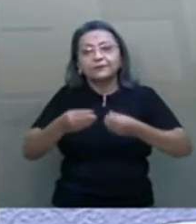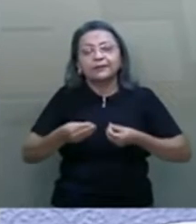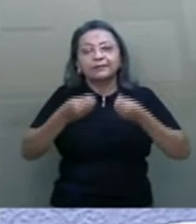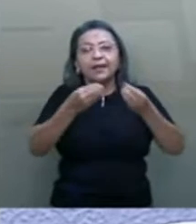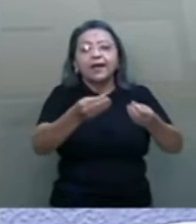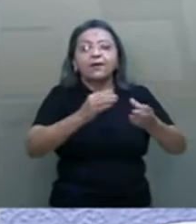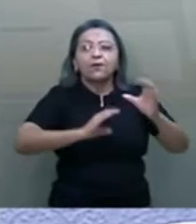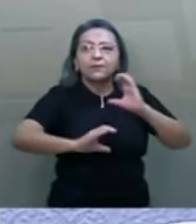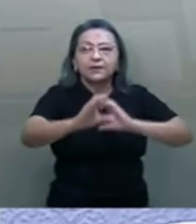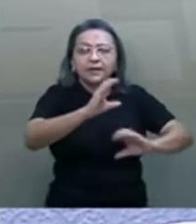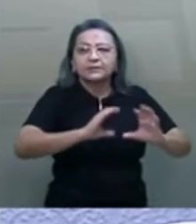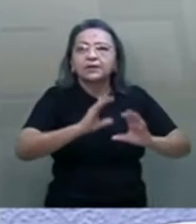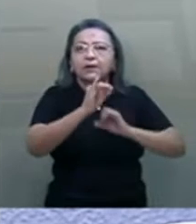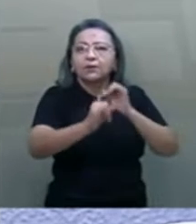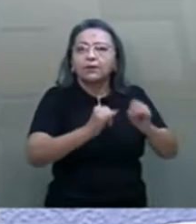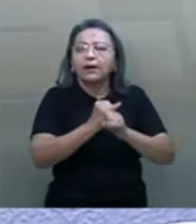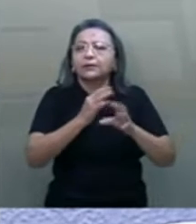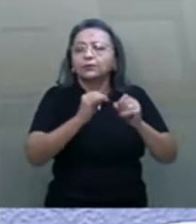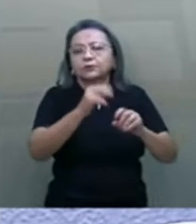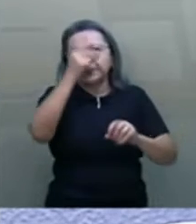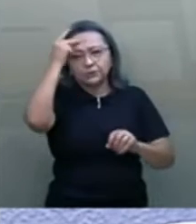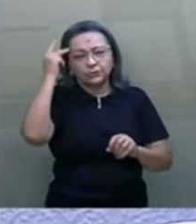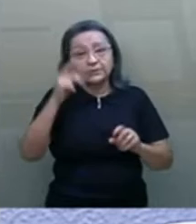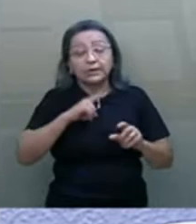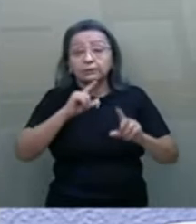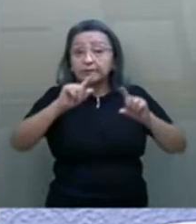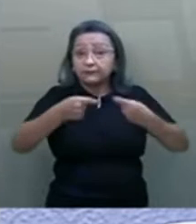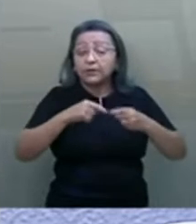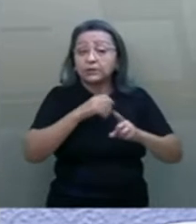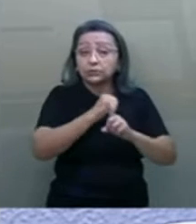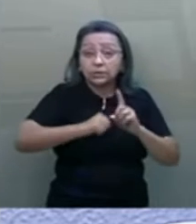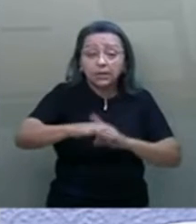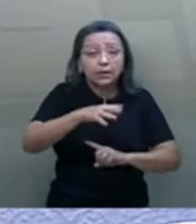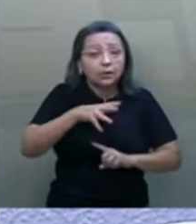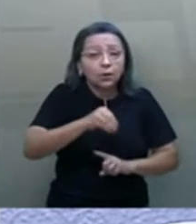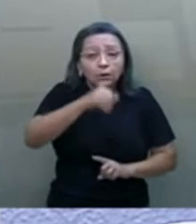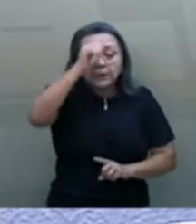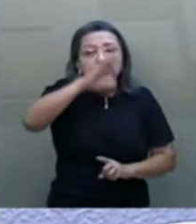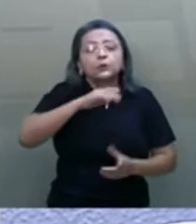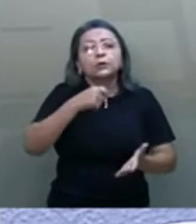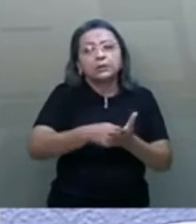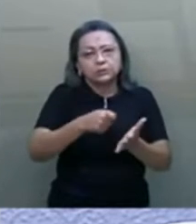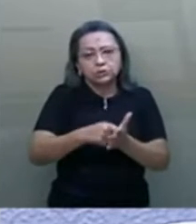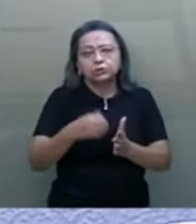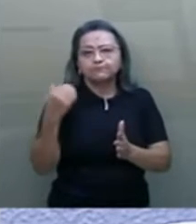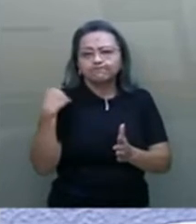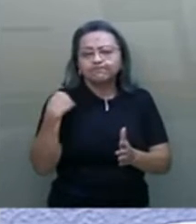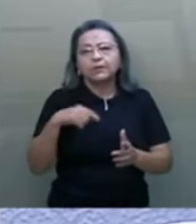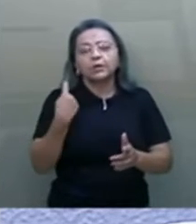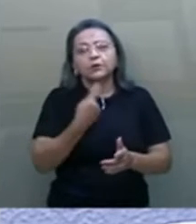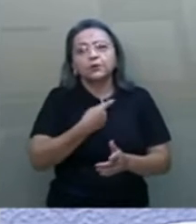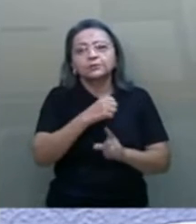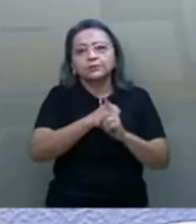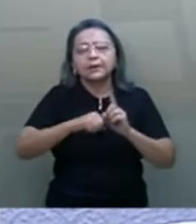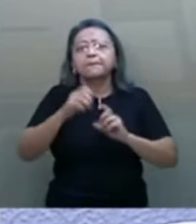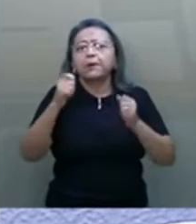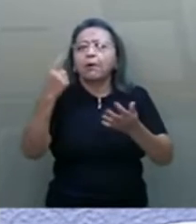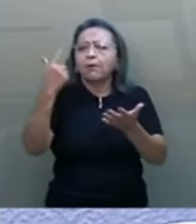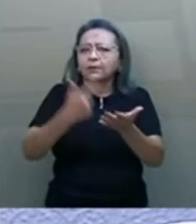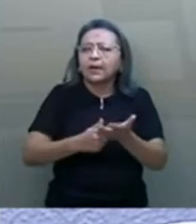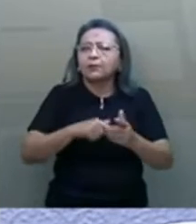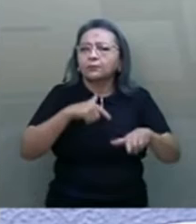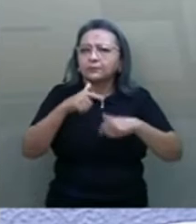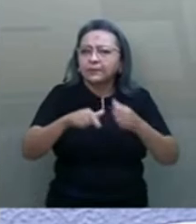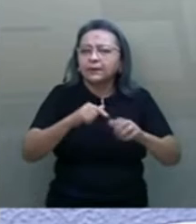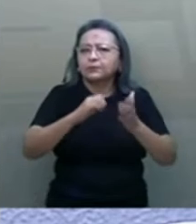conexão aos desconectados. Esse é um desafio que a sociedade toda brasileira exige de nós e a sociedade pode contar com a atuação do